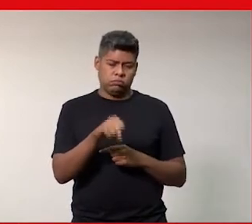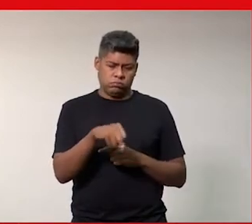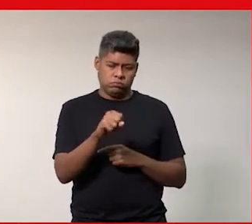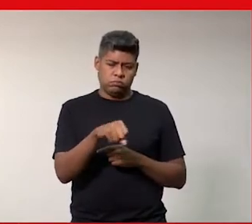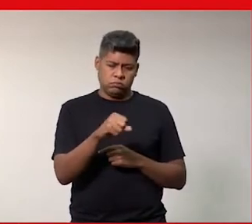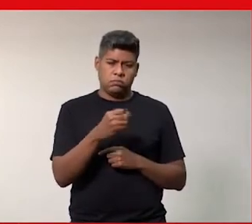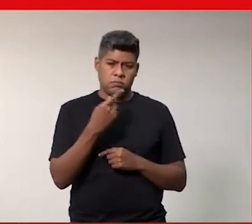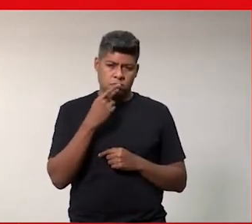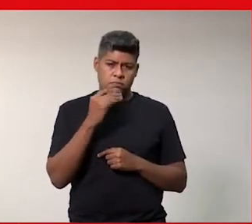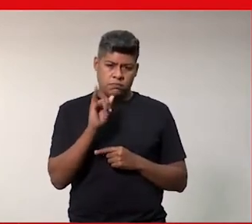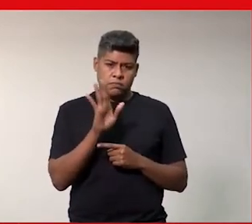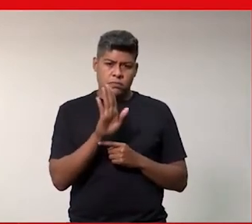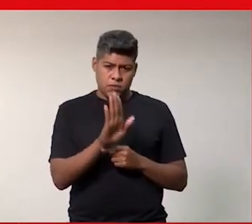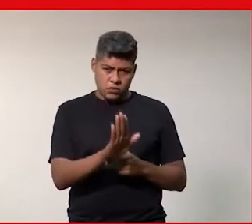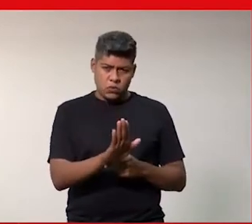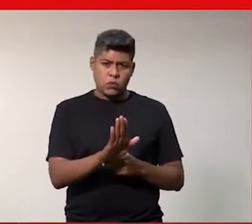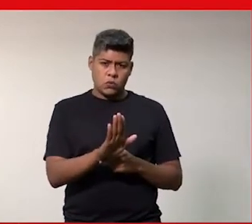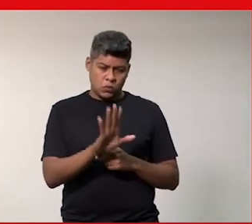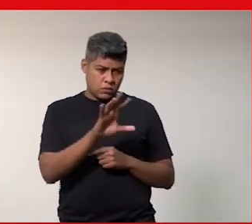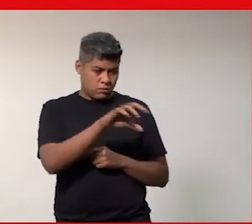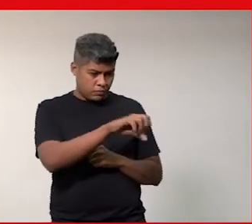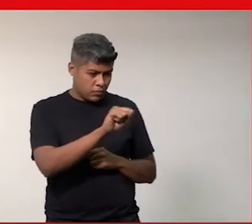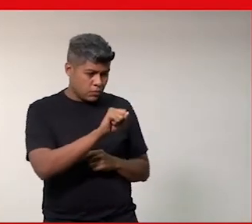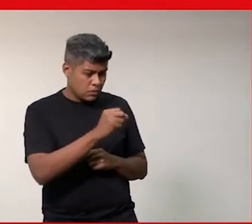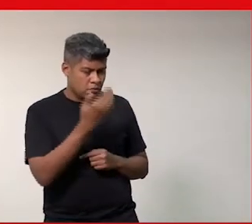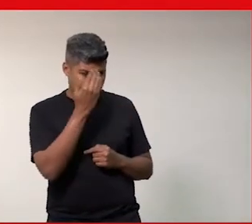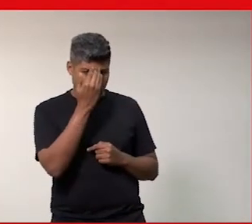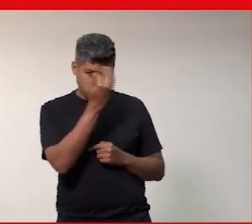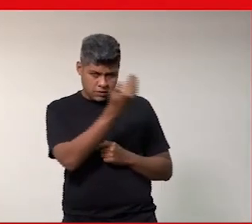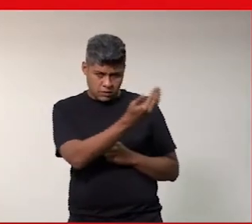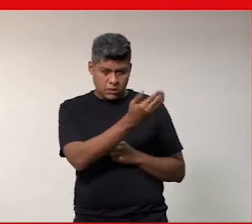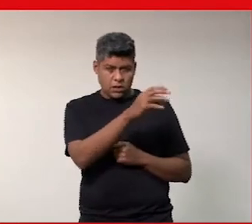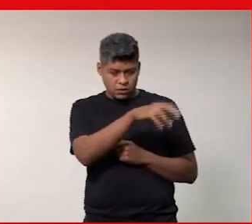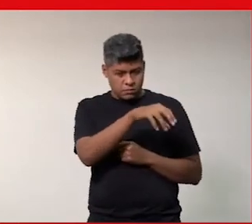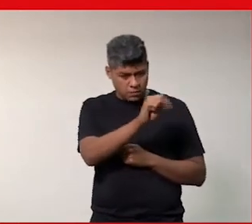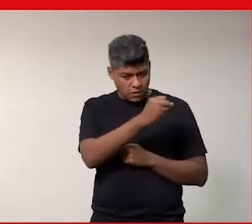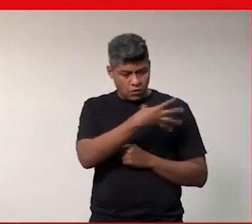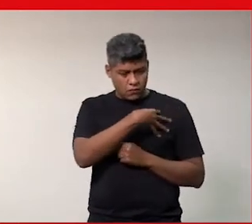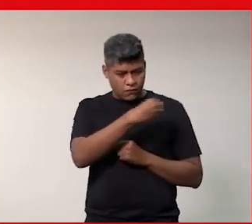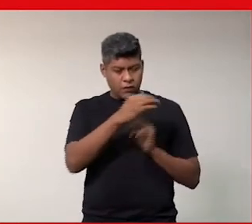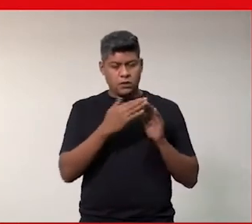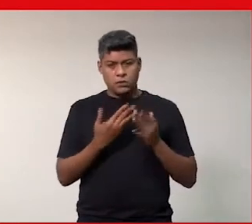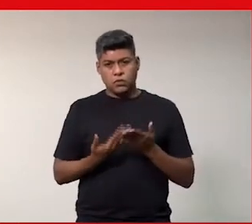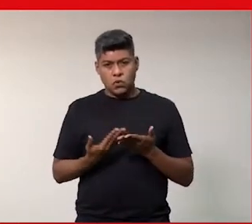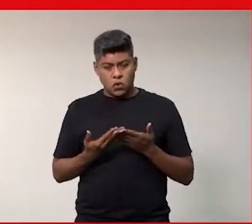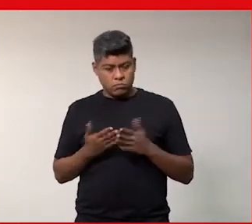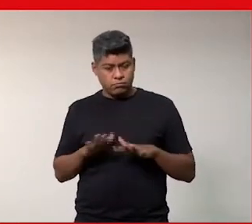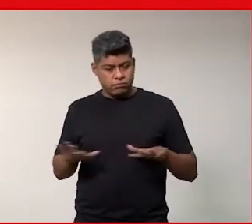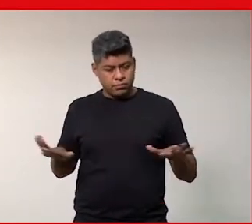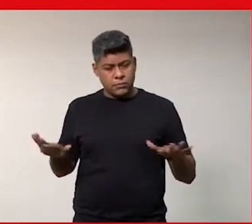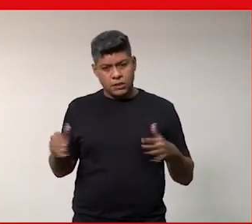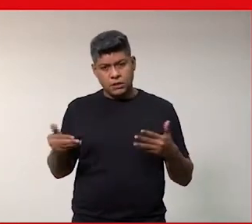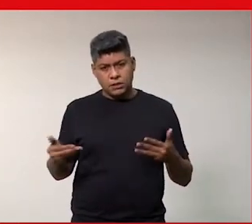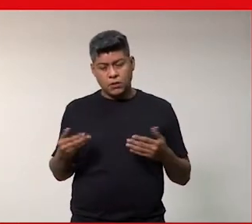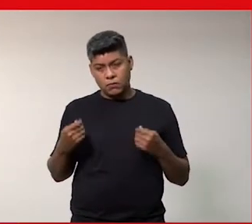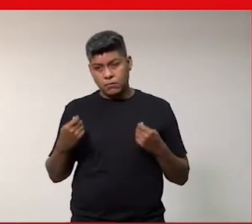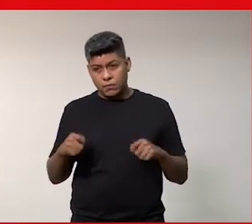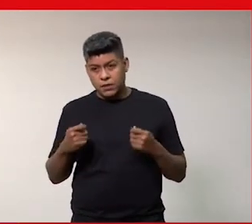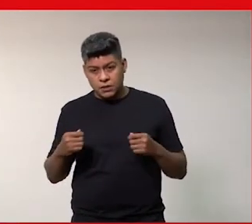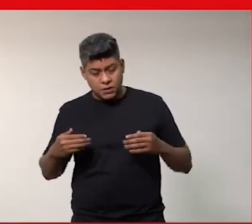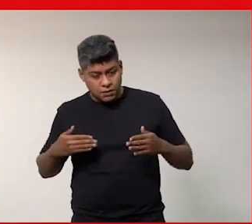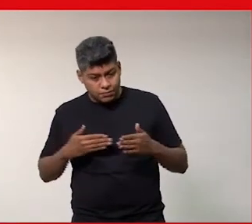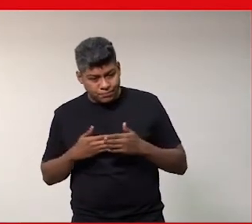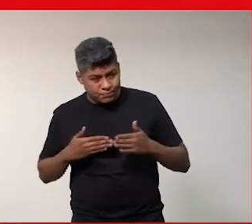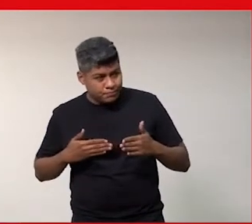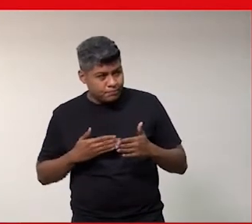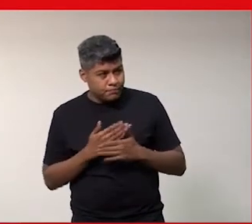o pai ele ajuda ele quando ele busca o menino você fala assim ah obrigada por você ter buscado meu filho na escola é assim então assim a gente precisa romper com